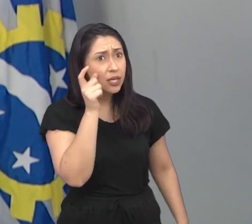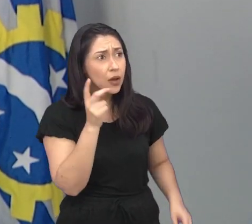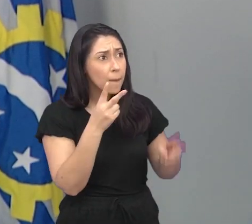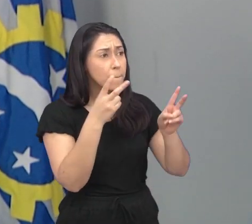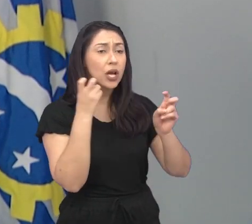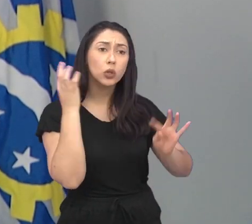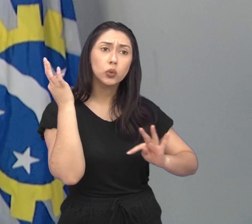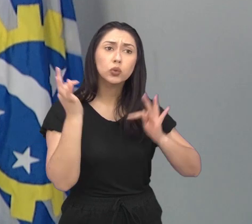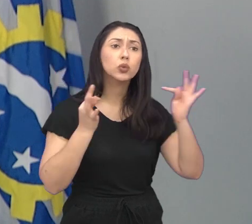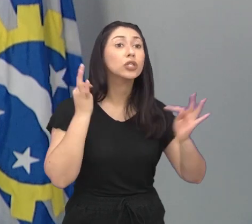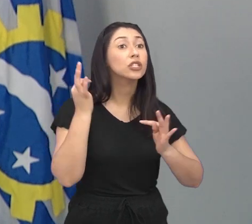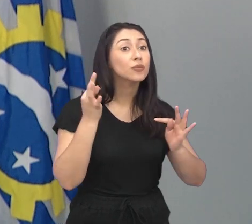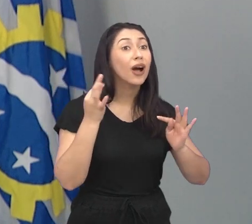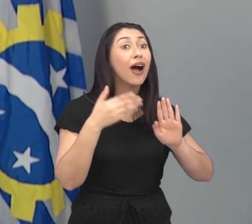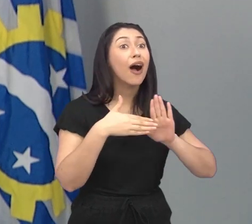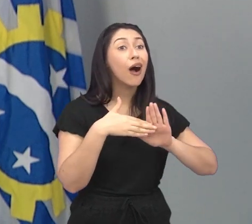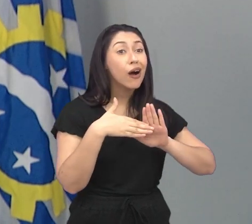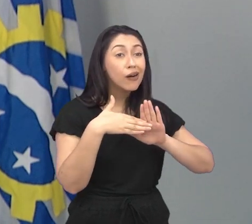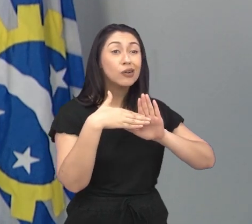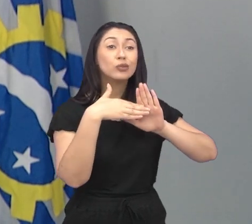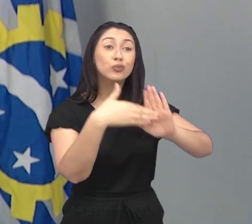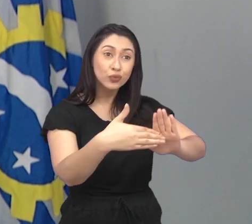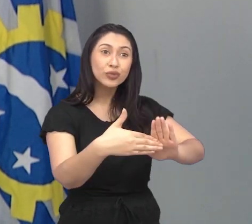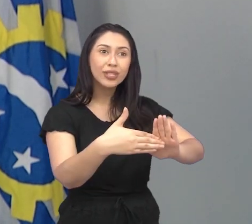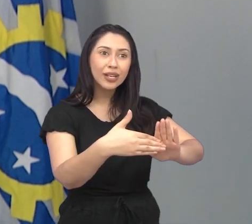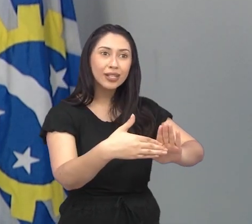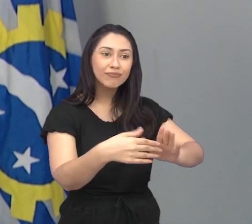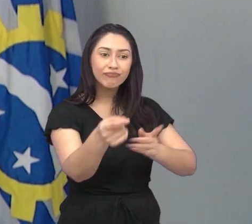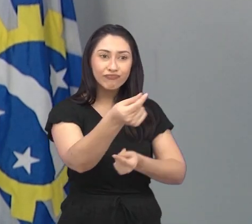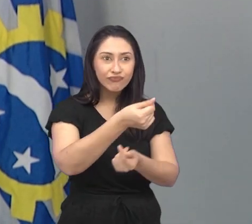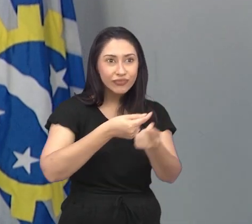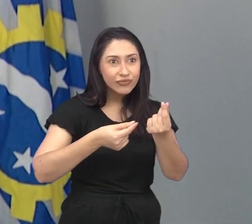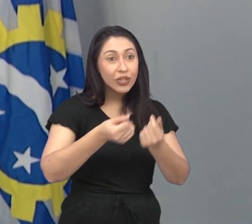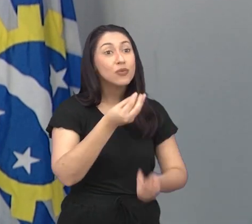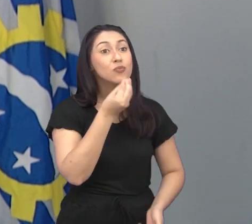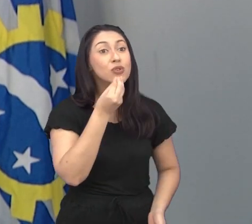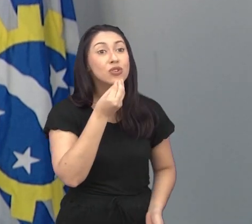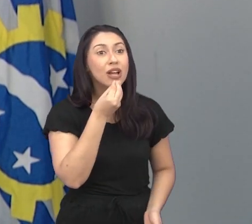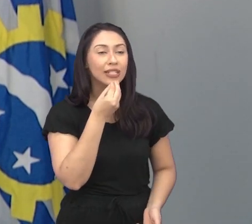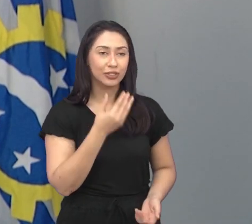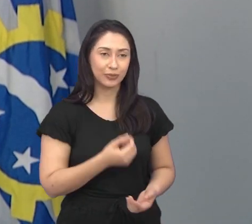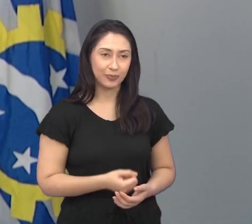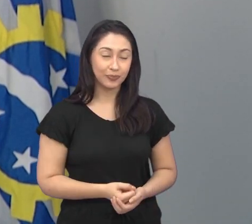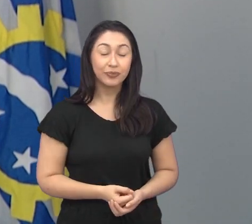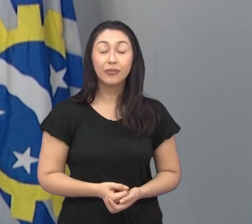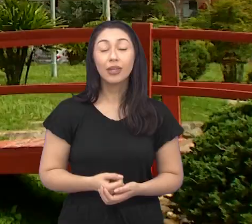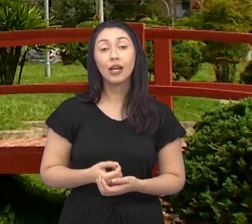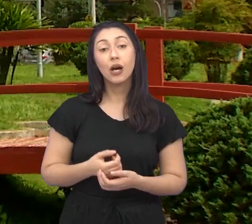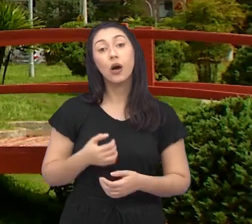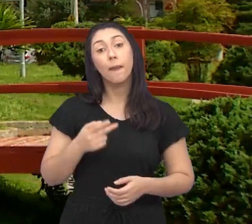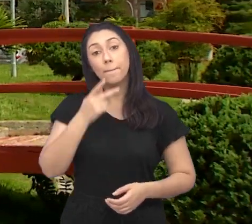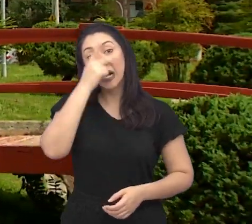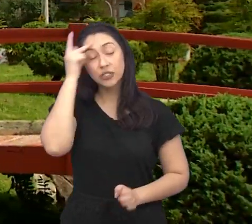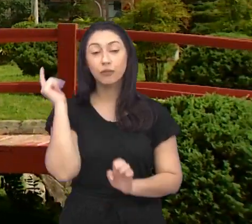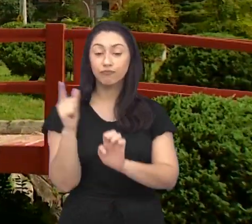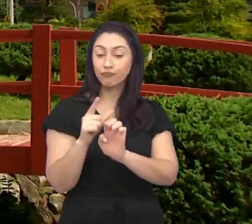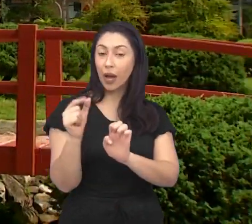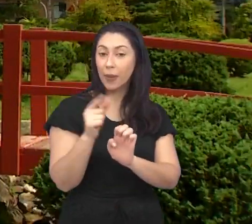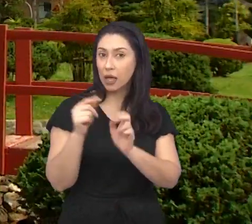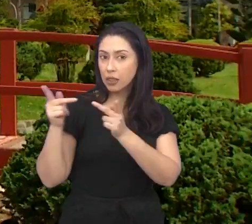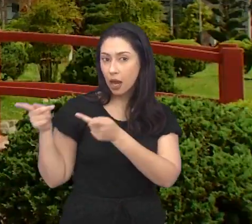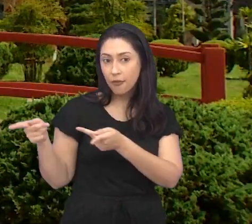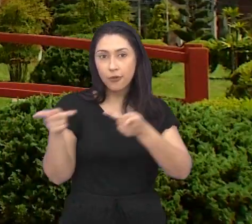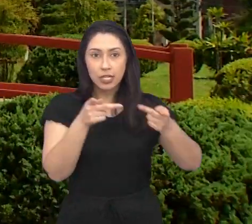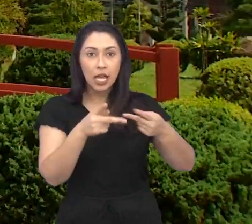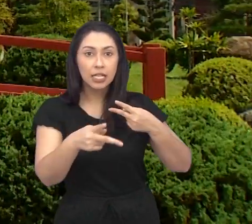muito interessante ver como o turismo realmente é pródigo na geração de atividade e oportunidade econômica. Os empresários que